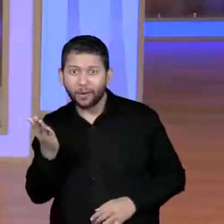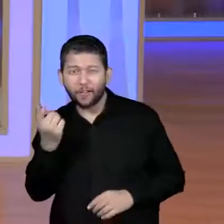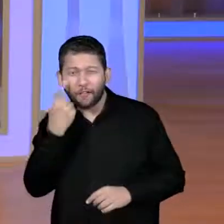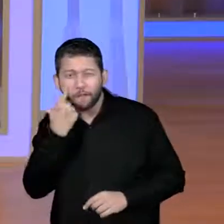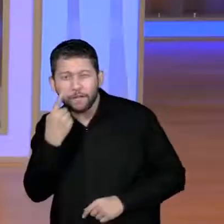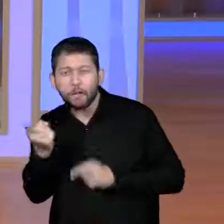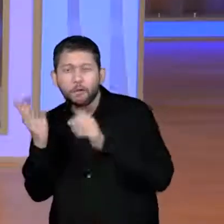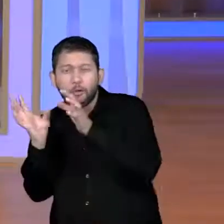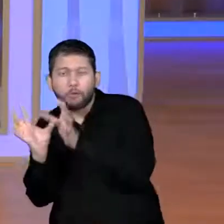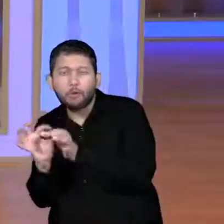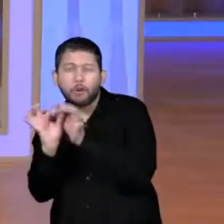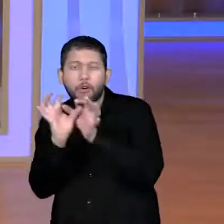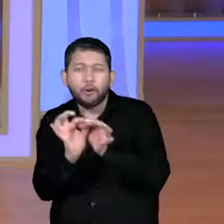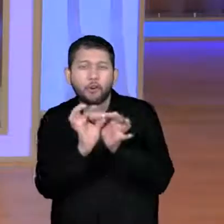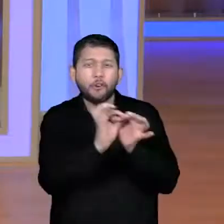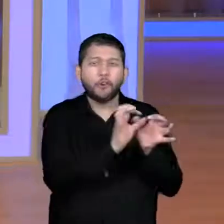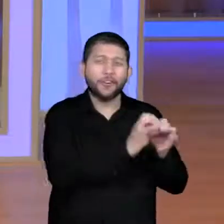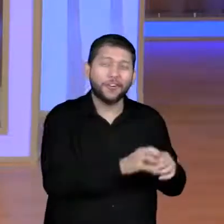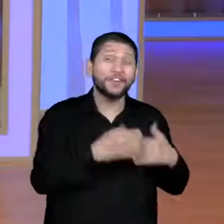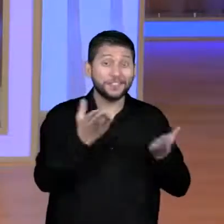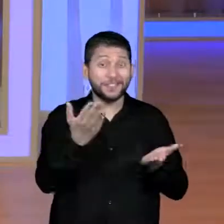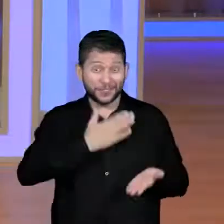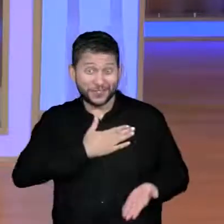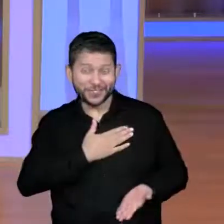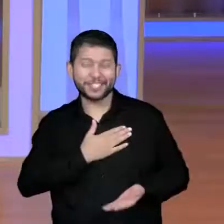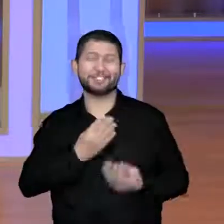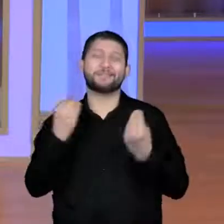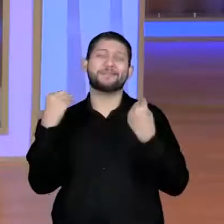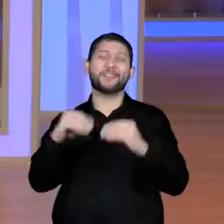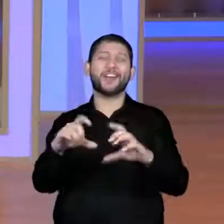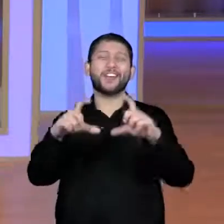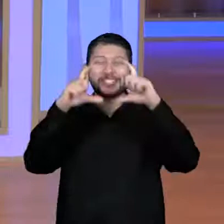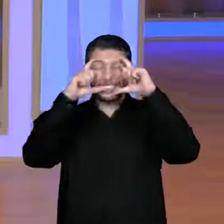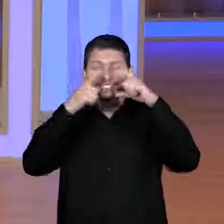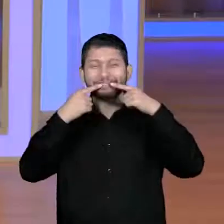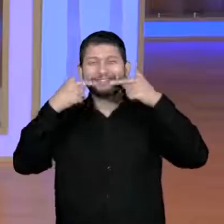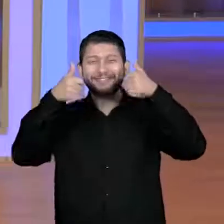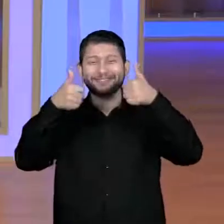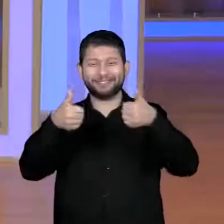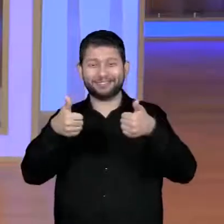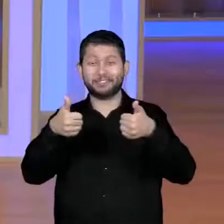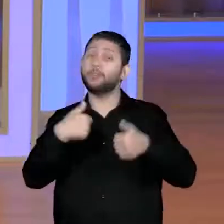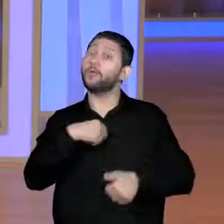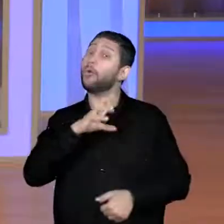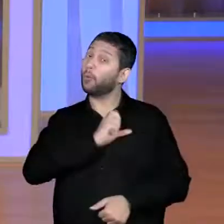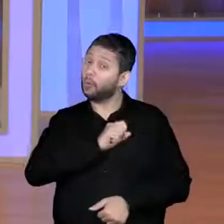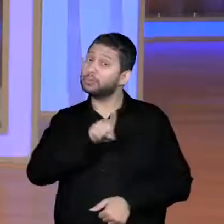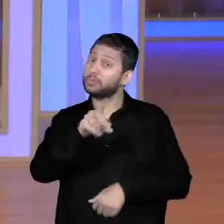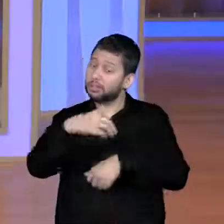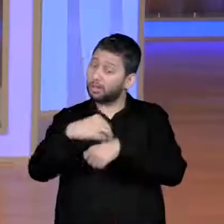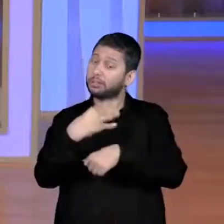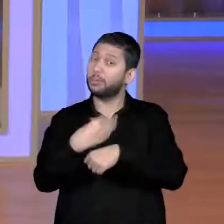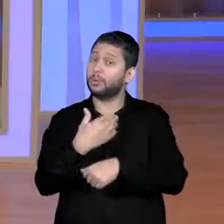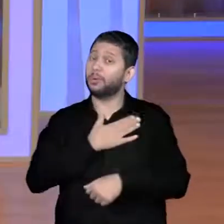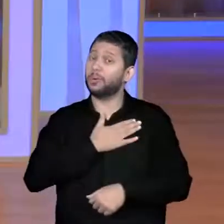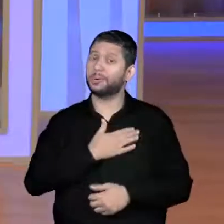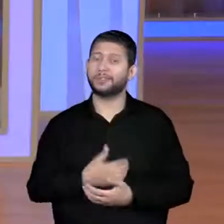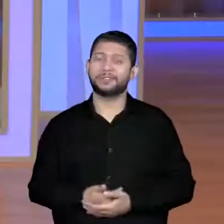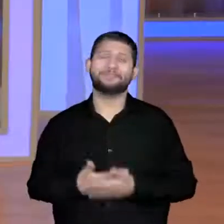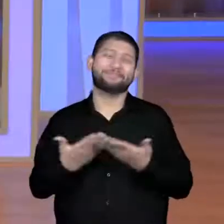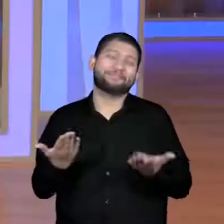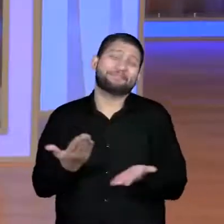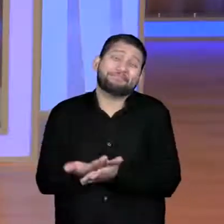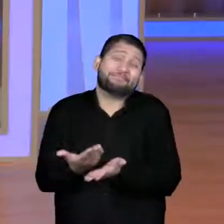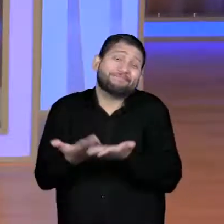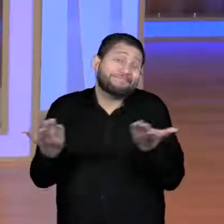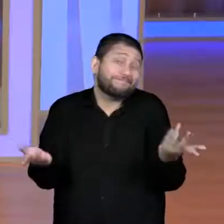importante. Avaliei positivamente a nossa aula. Vamos amar receber o seu feedback. Infelizmente, estamos chegando aqui